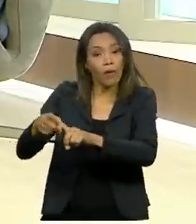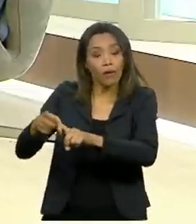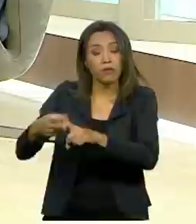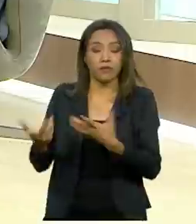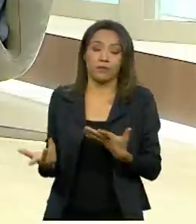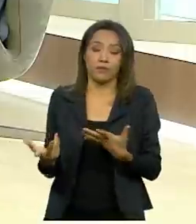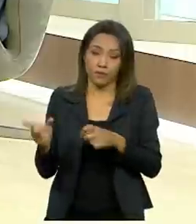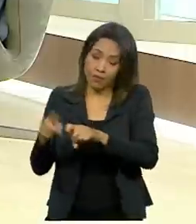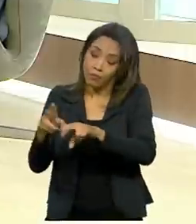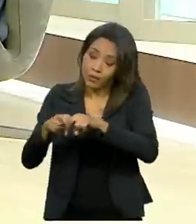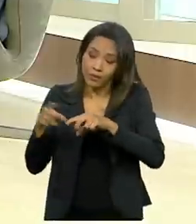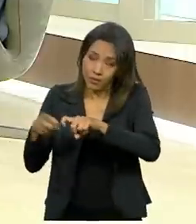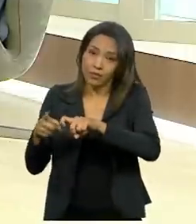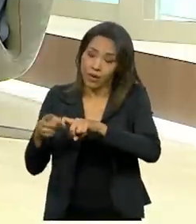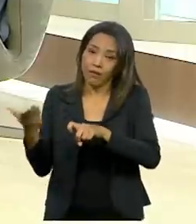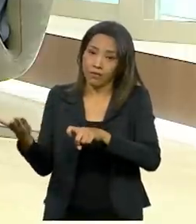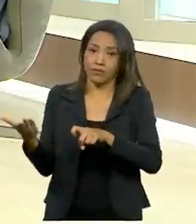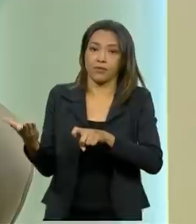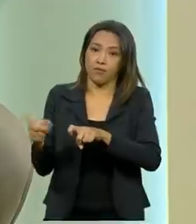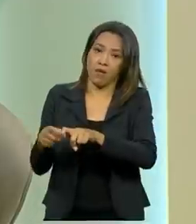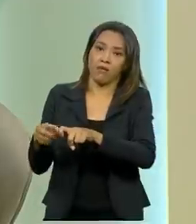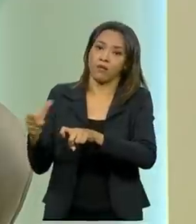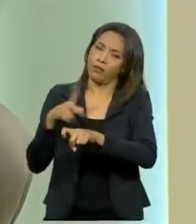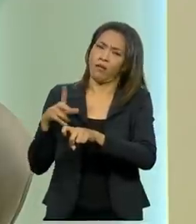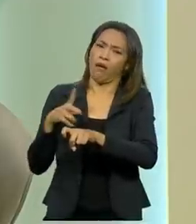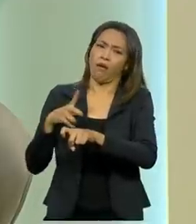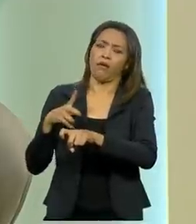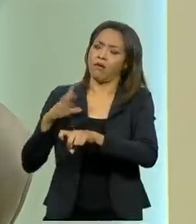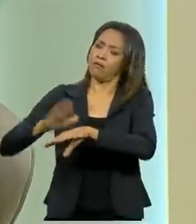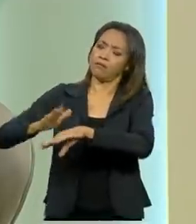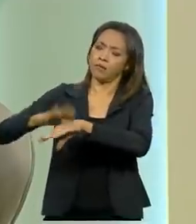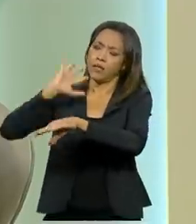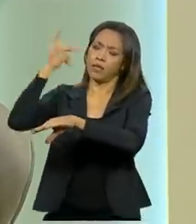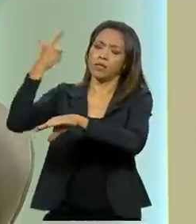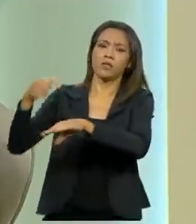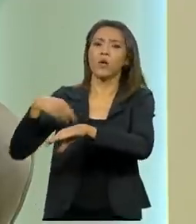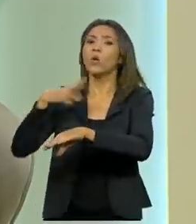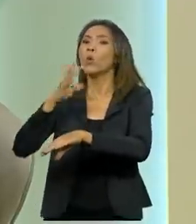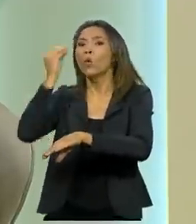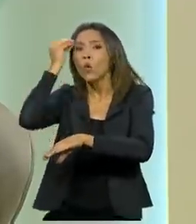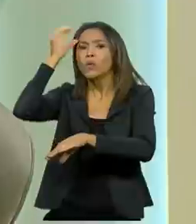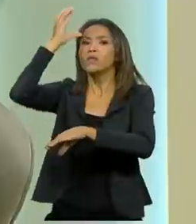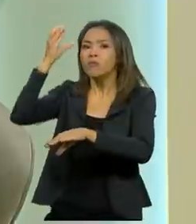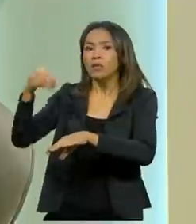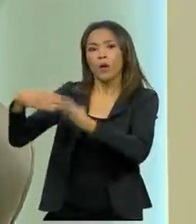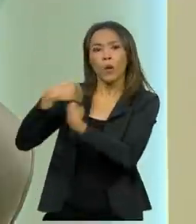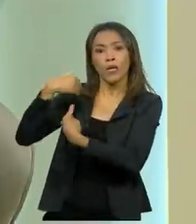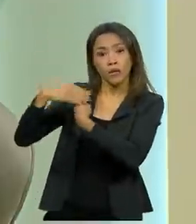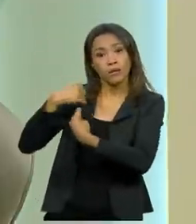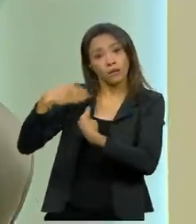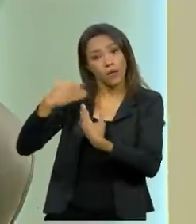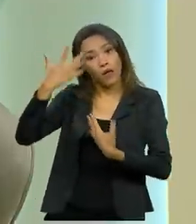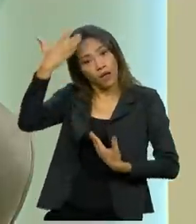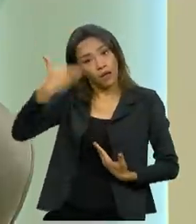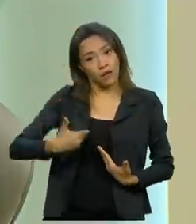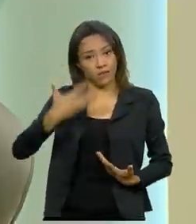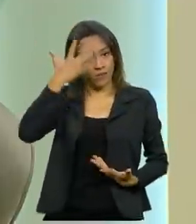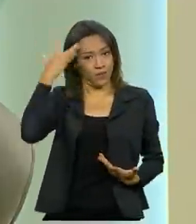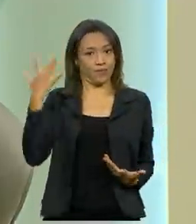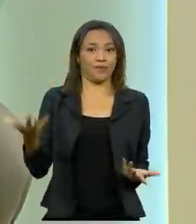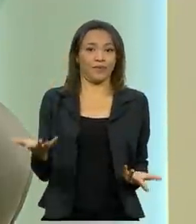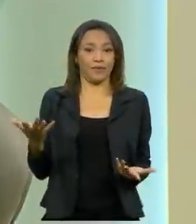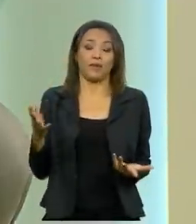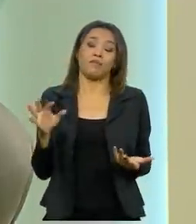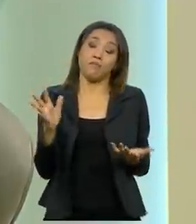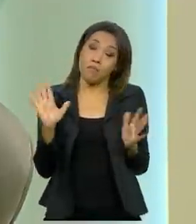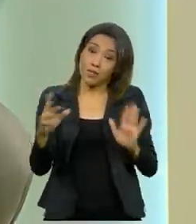É para isso que tem o E o médico tem a autonomia e o conhecimento para orientar o seu paciente. Mas, via de regra,